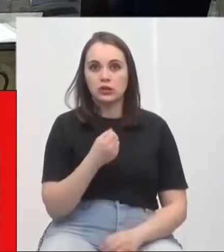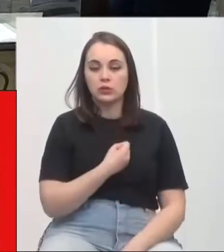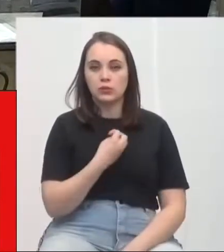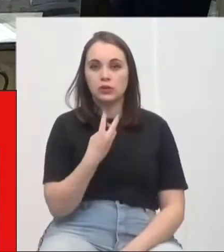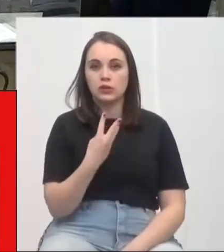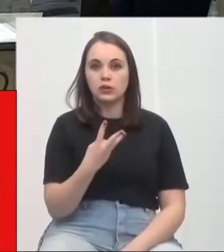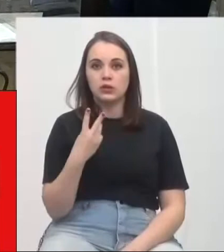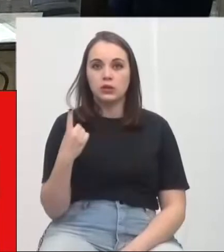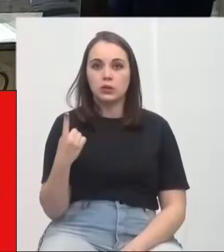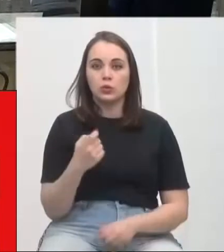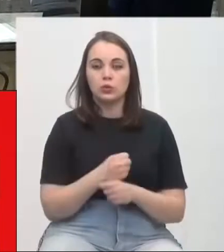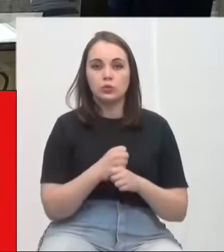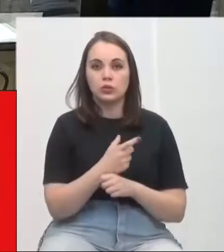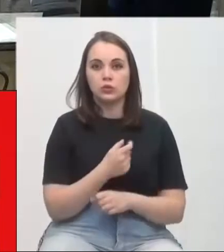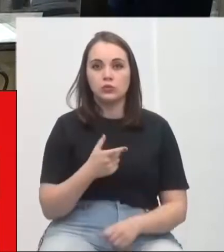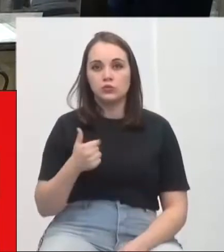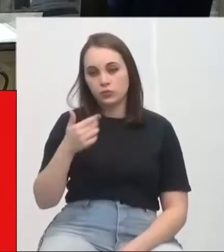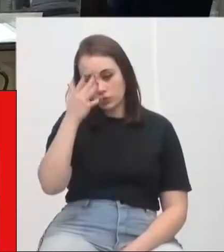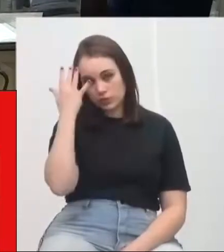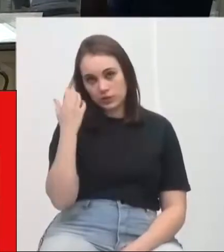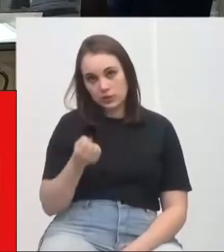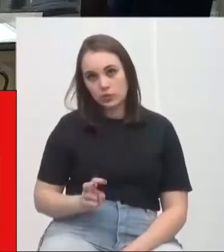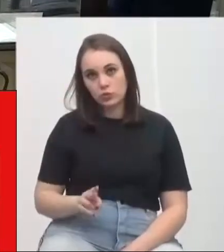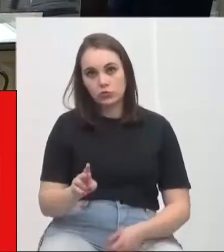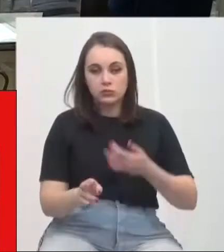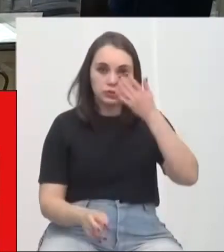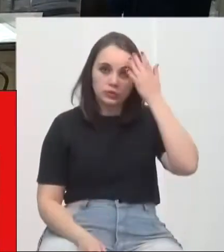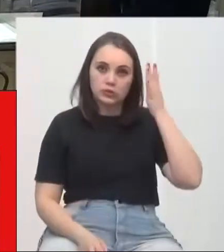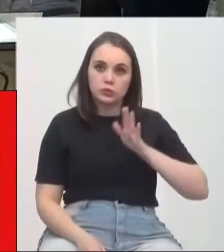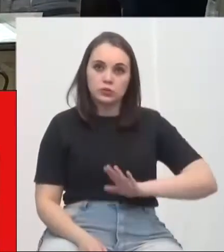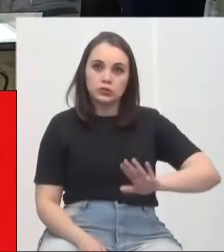Favoráveis permanência como estão, os contrários se manifestem.